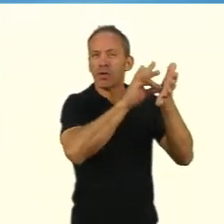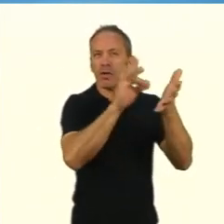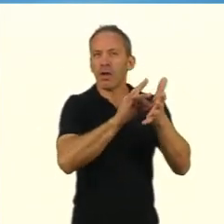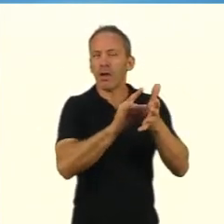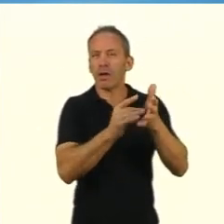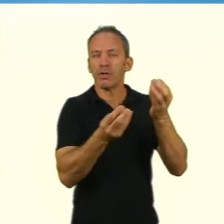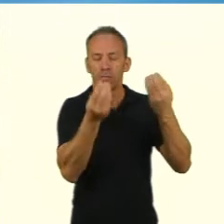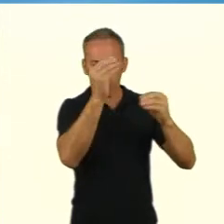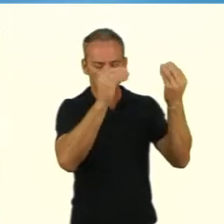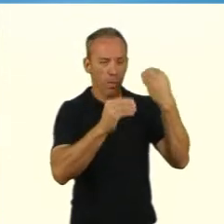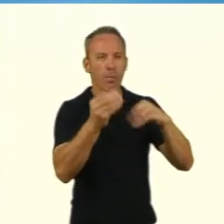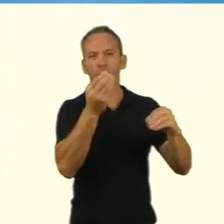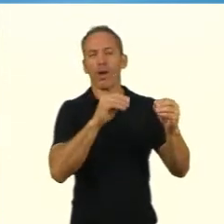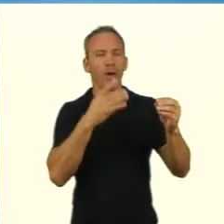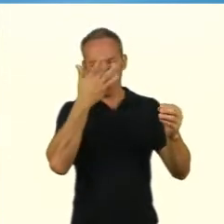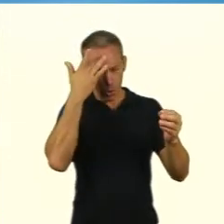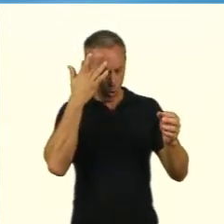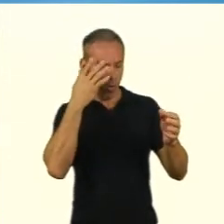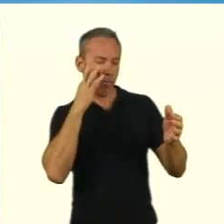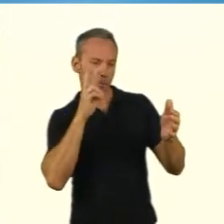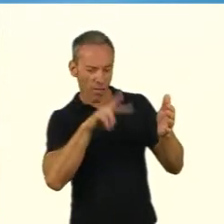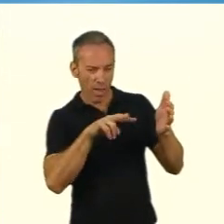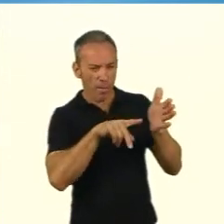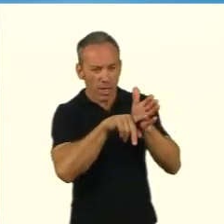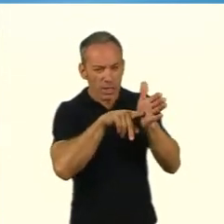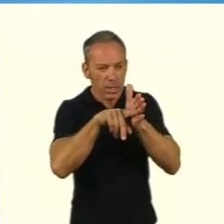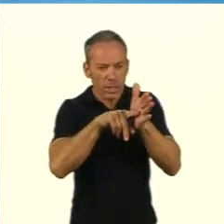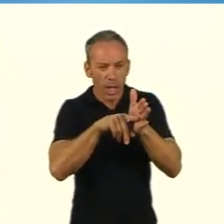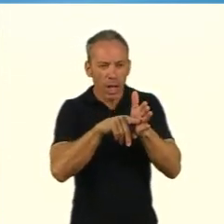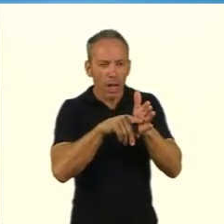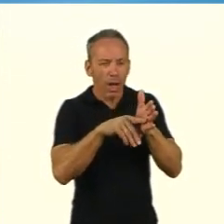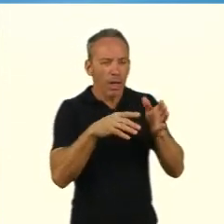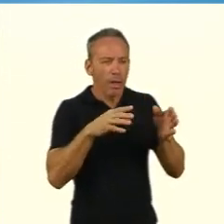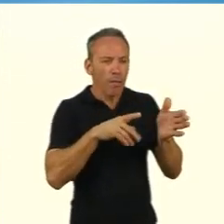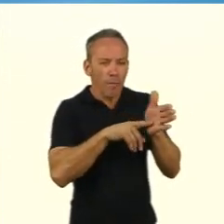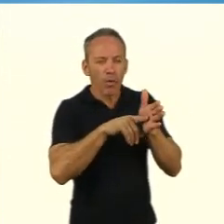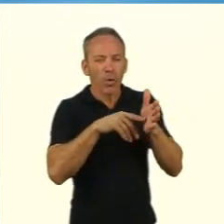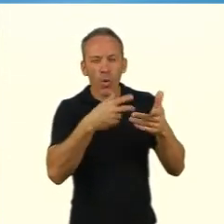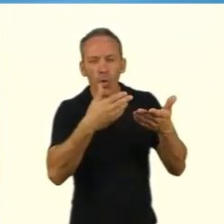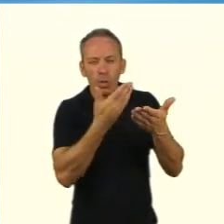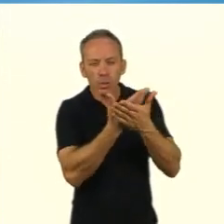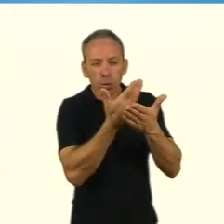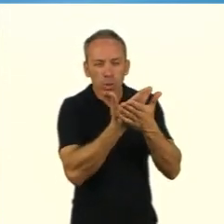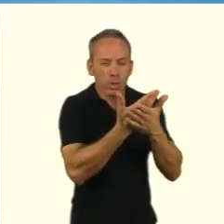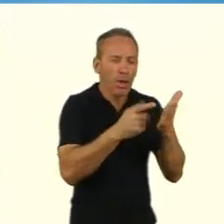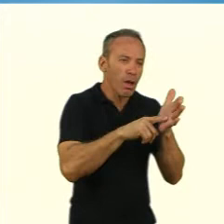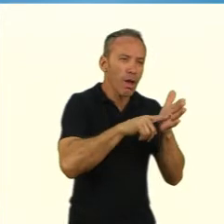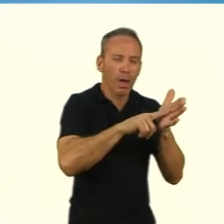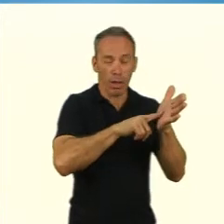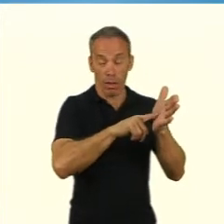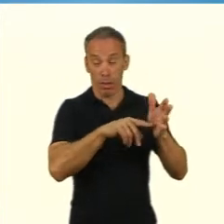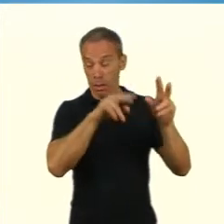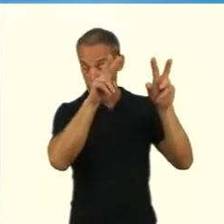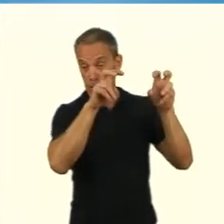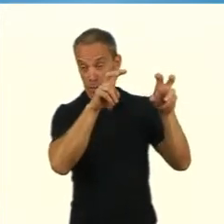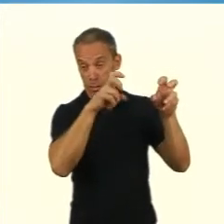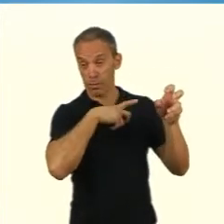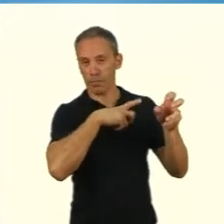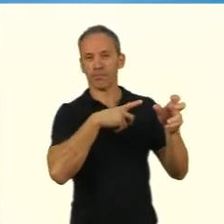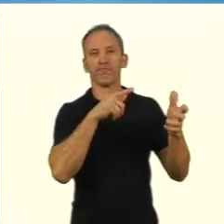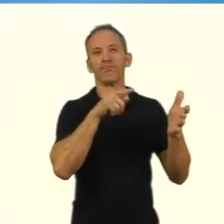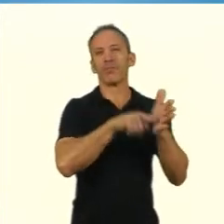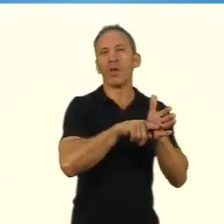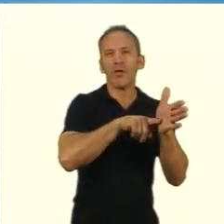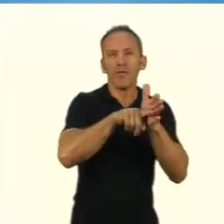que é o momento que trata do problema. Conosco vai estar novamente, com muito prazer, com muita competência,